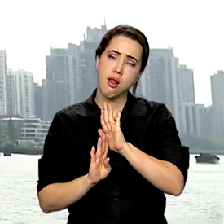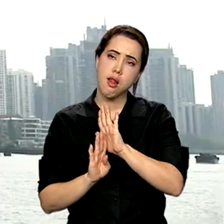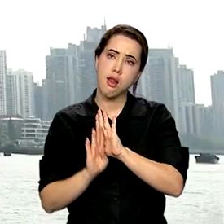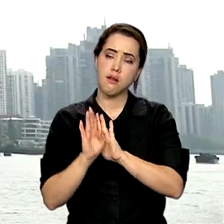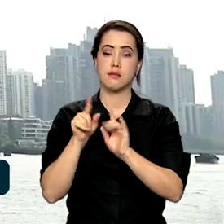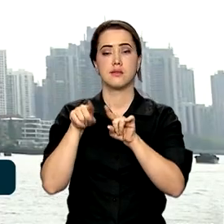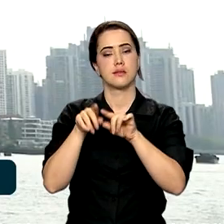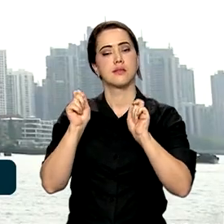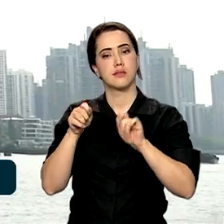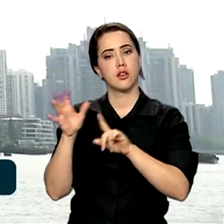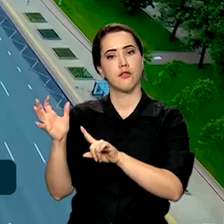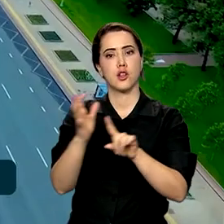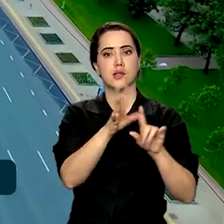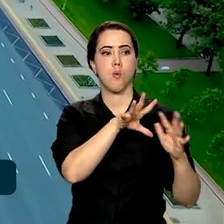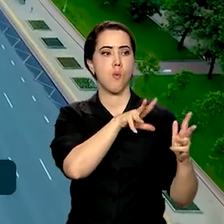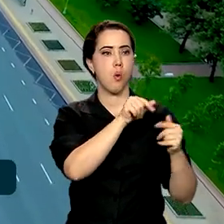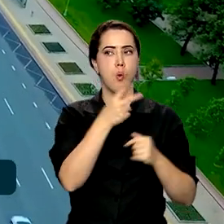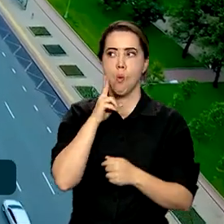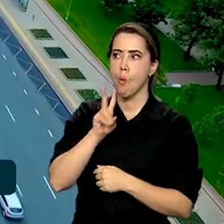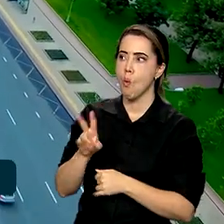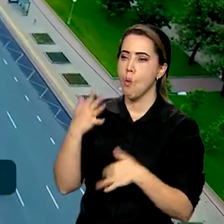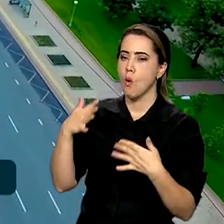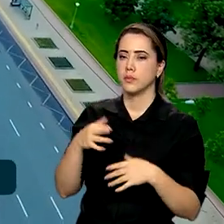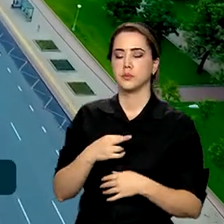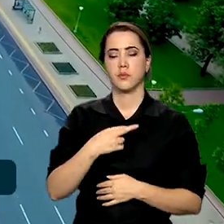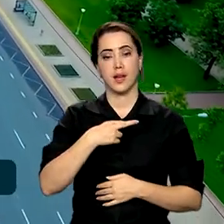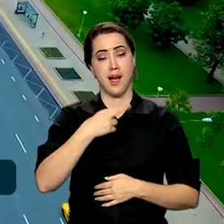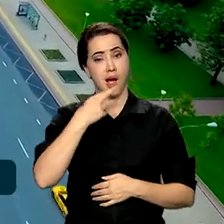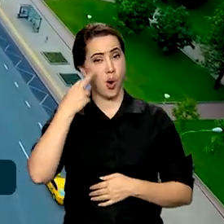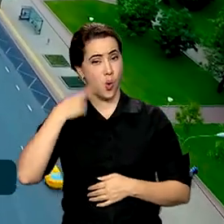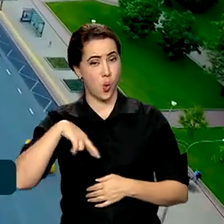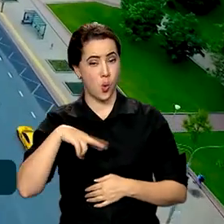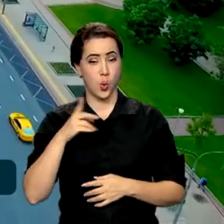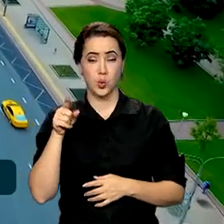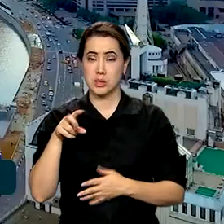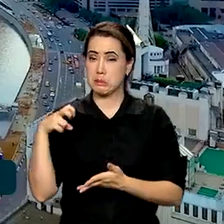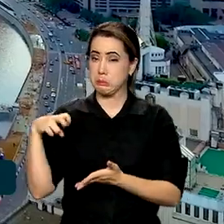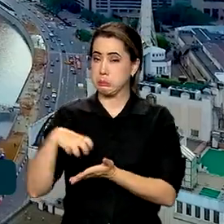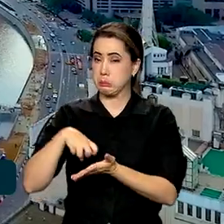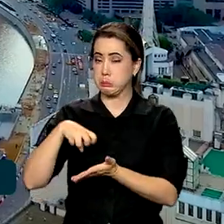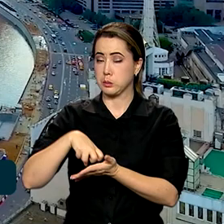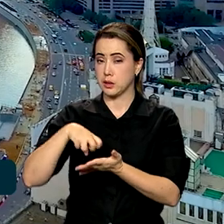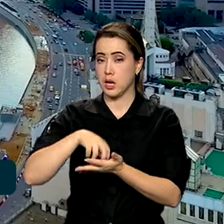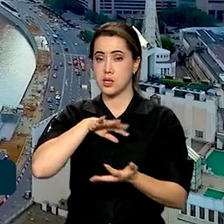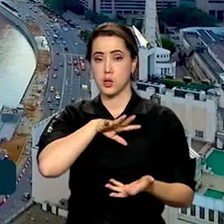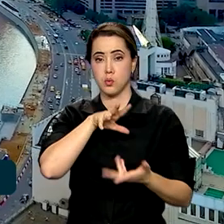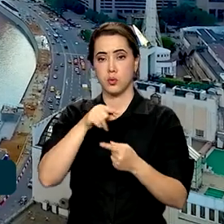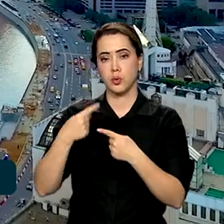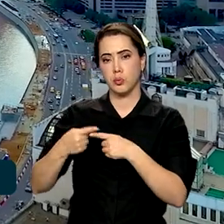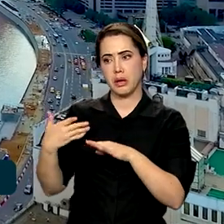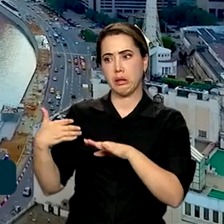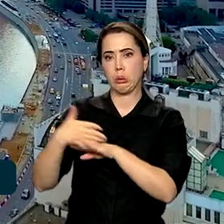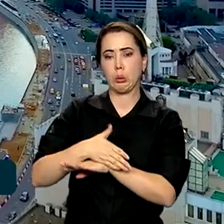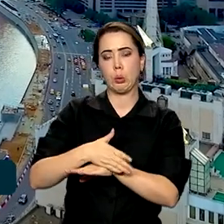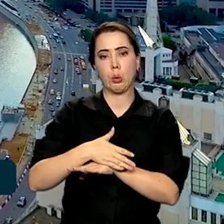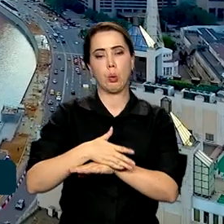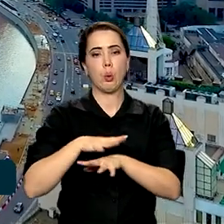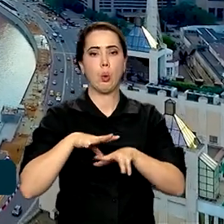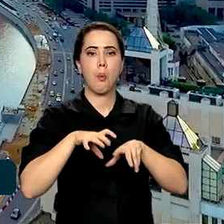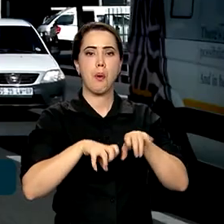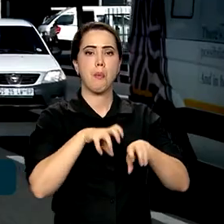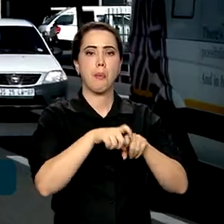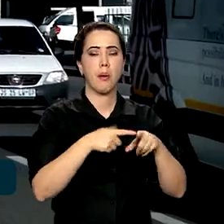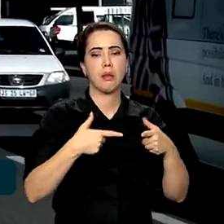influencia o mundo todo. A Rússia está acuada, sancionada internacionalmente por causa da invasão da guerra na